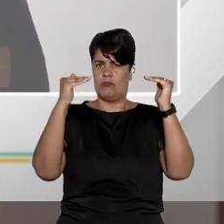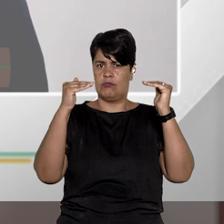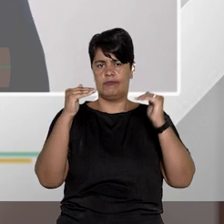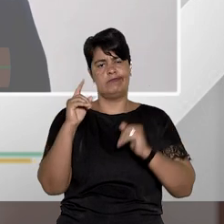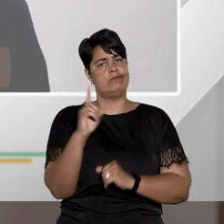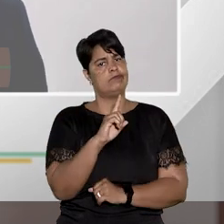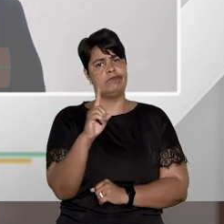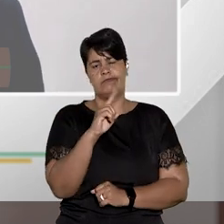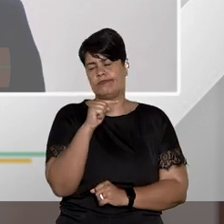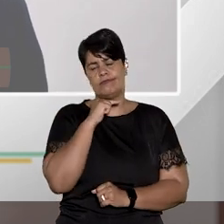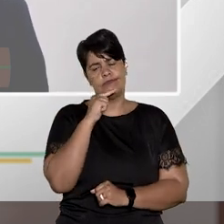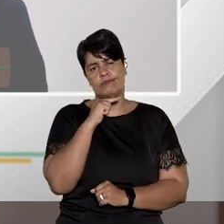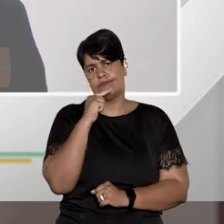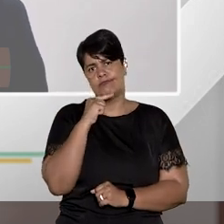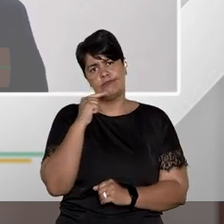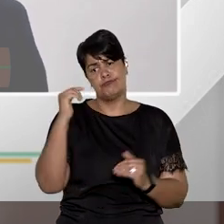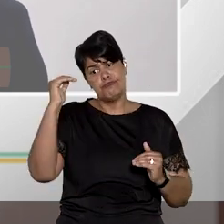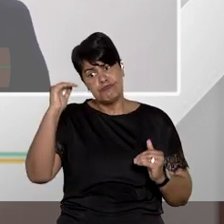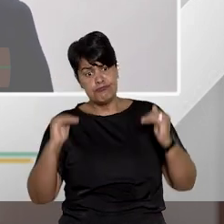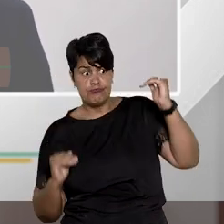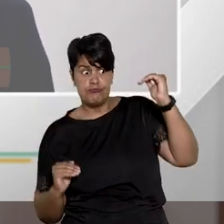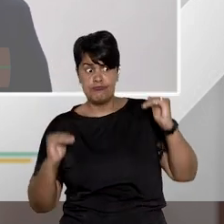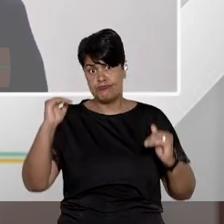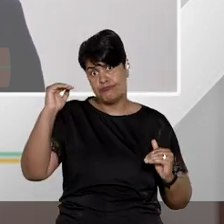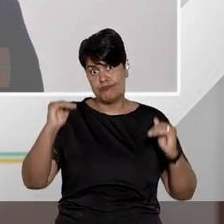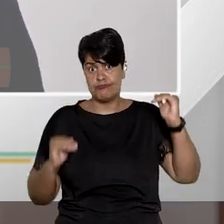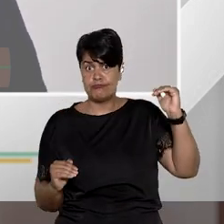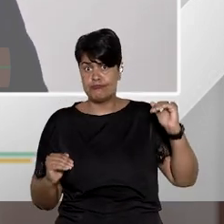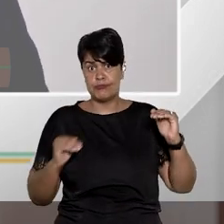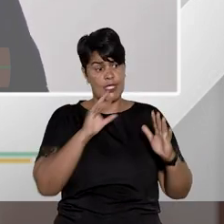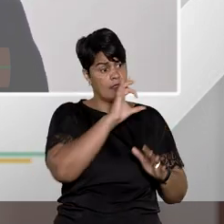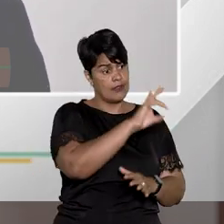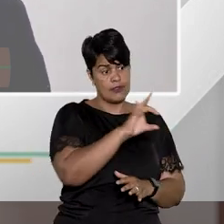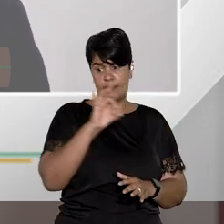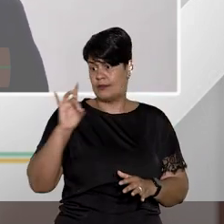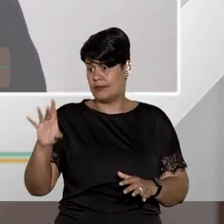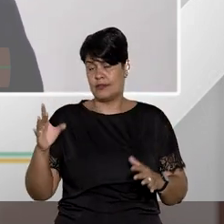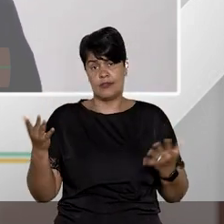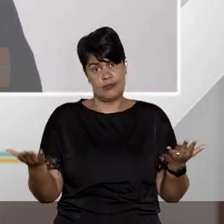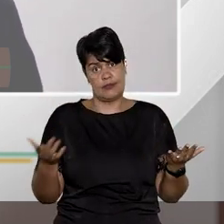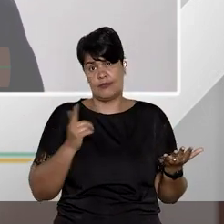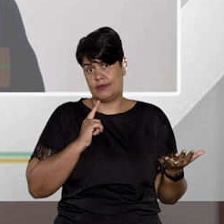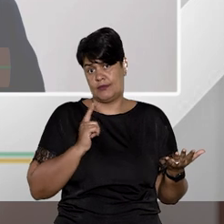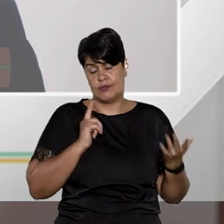música no mesmo tom o que acontece isso acaba gerando